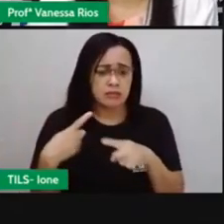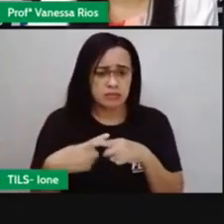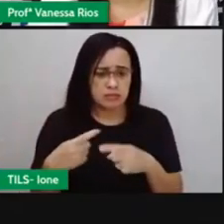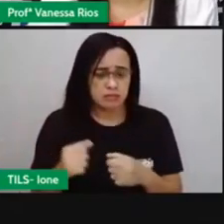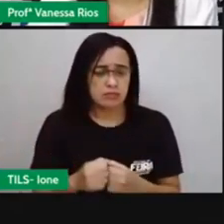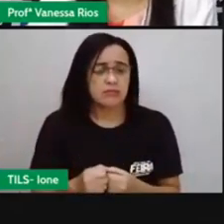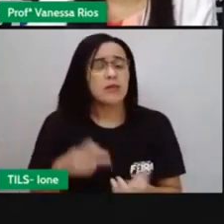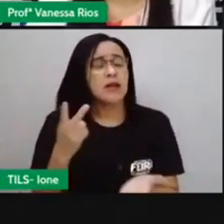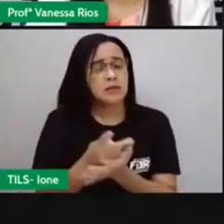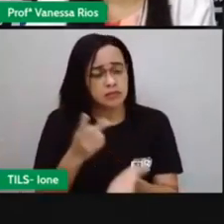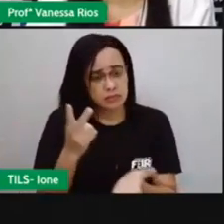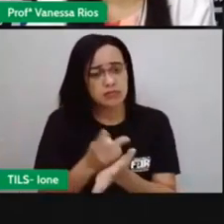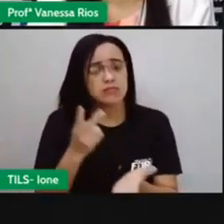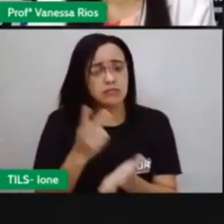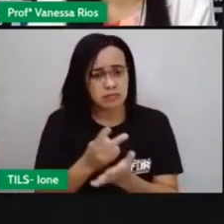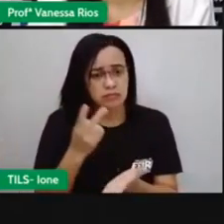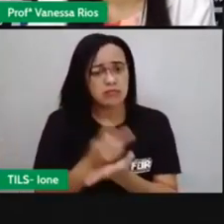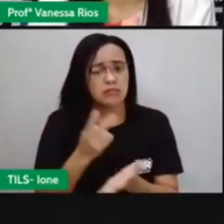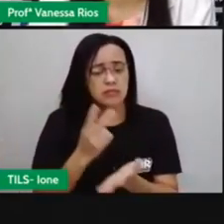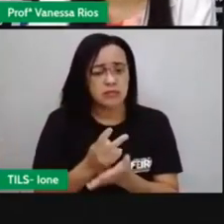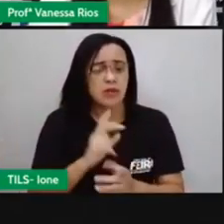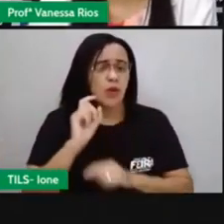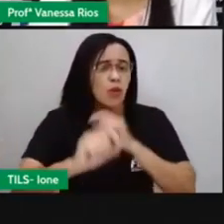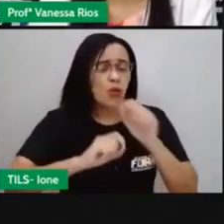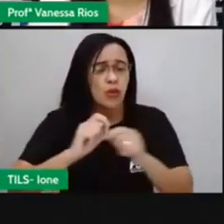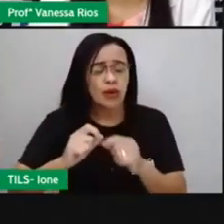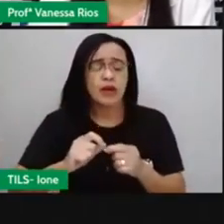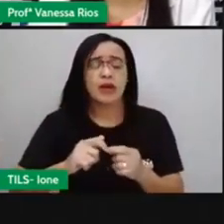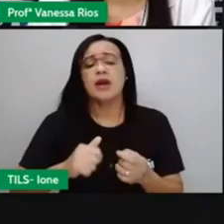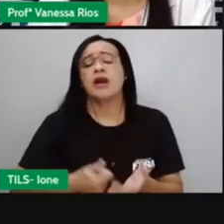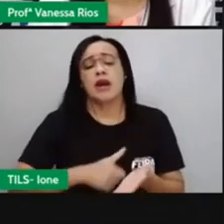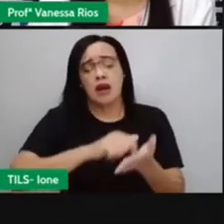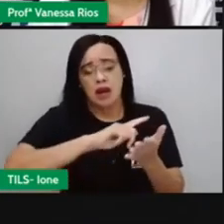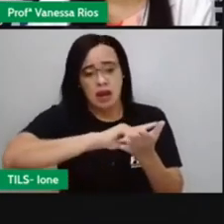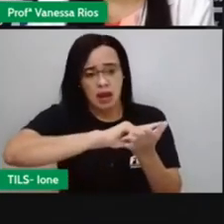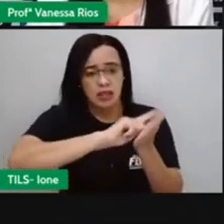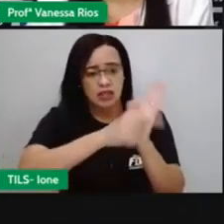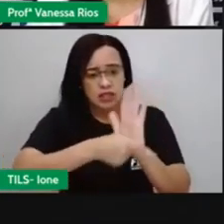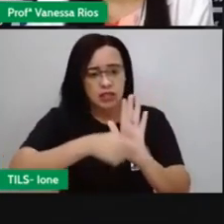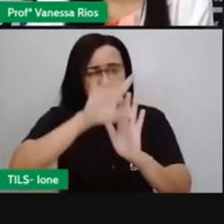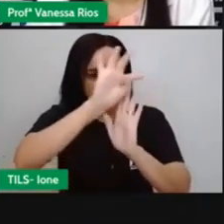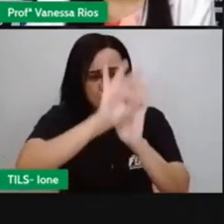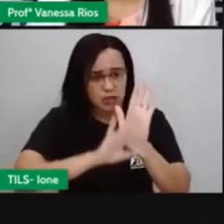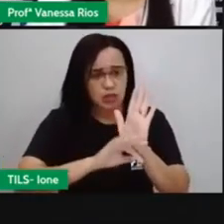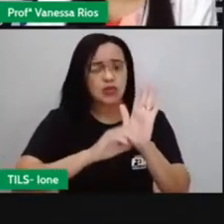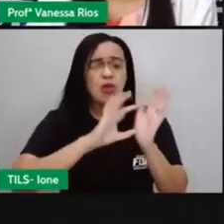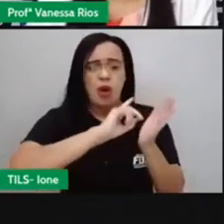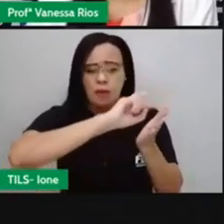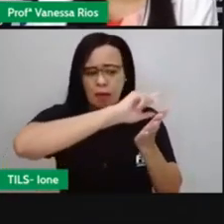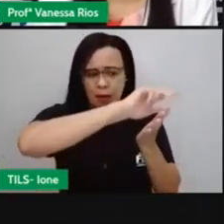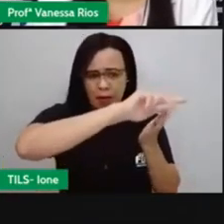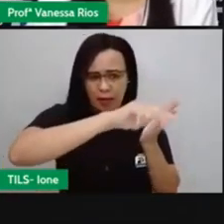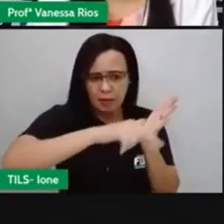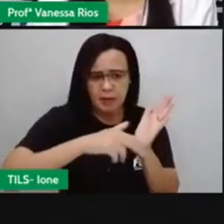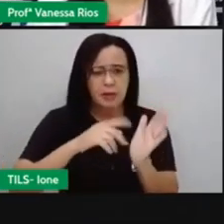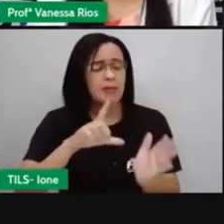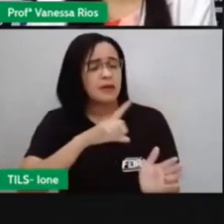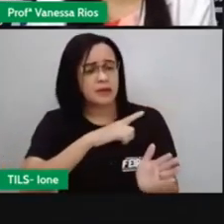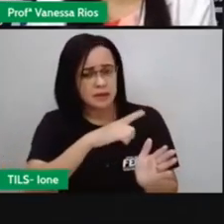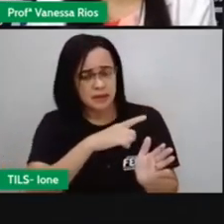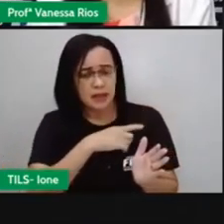constante nos vários tipos de gêneros textuais que a gente tem aí à nossa volta. Sejam os gêneros